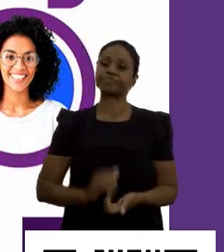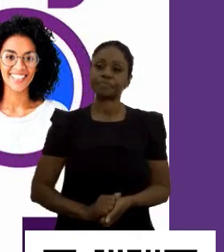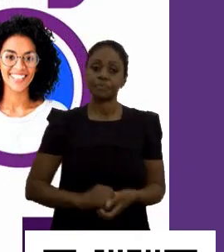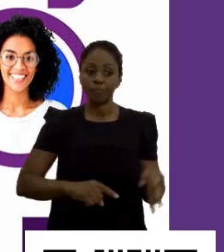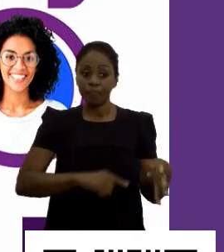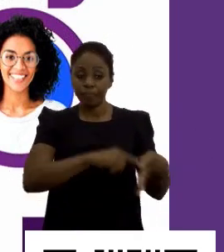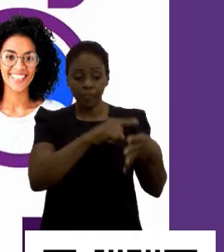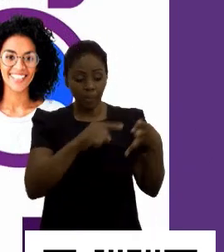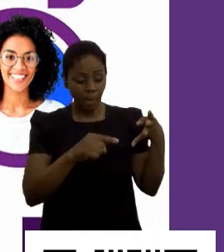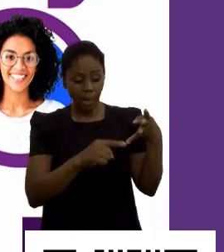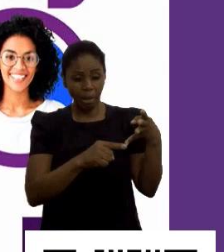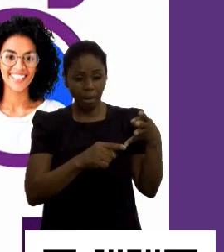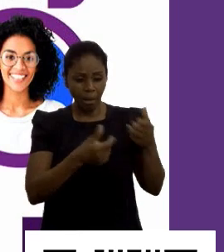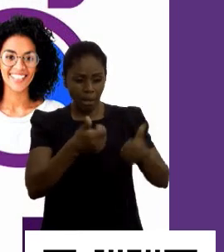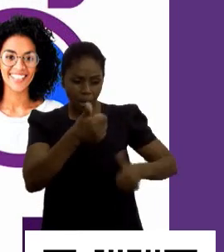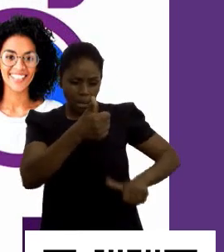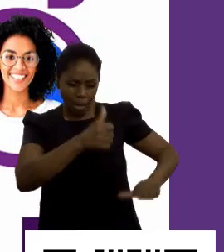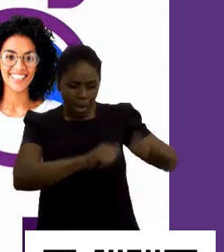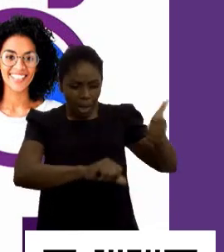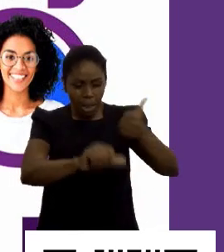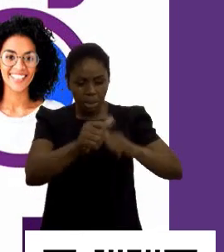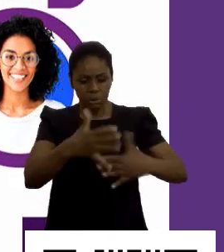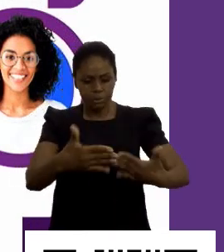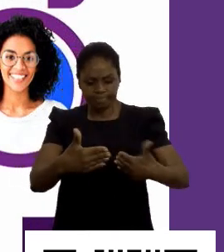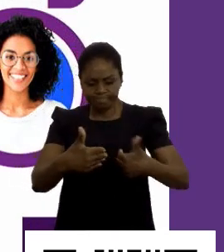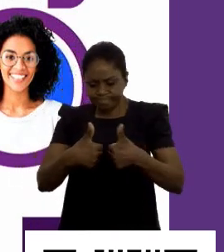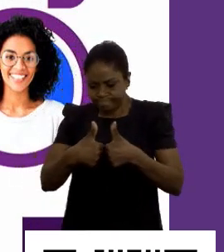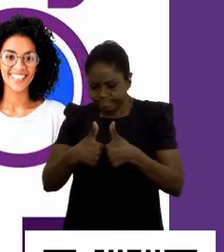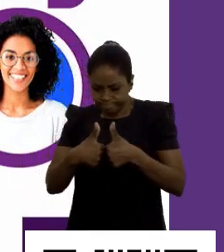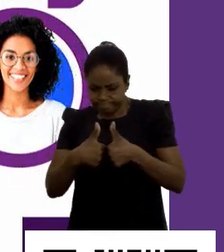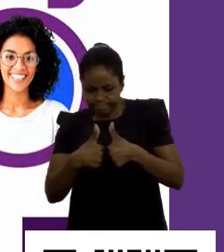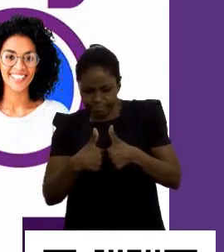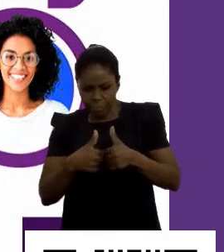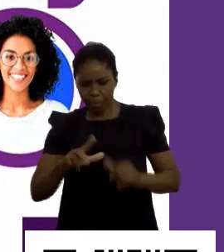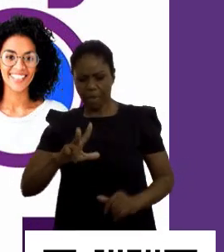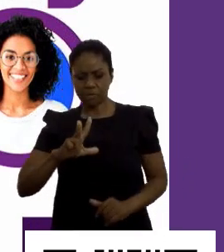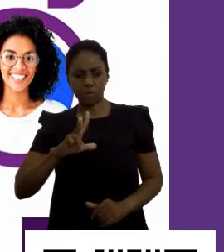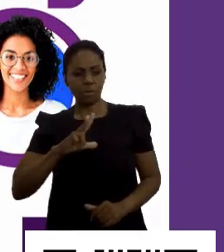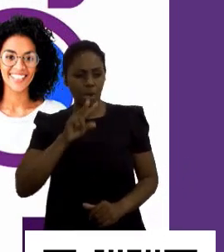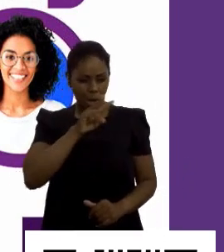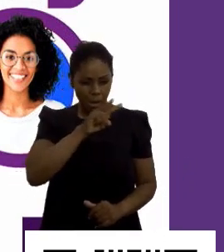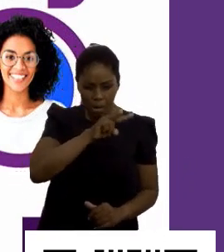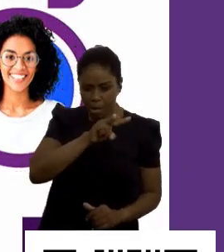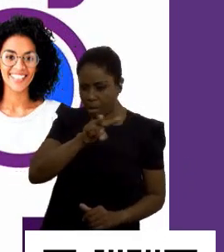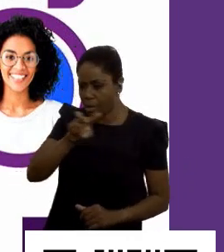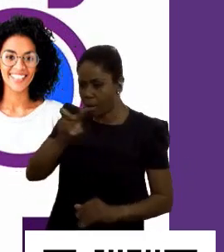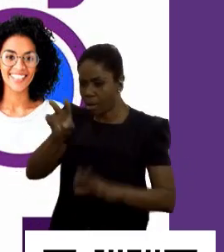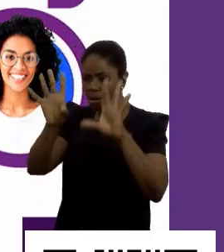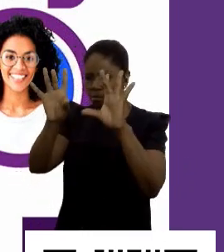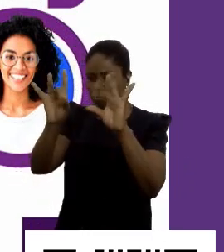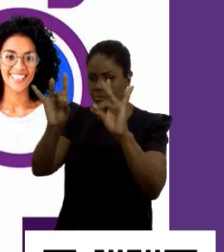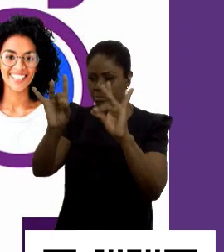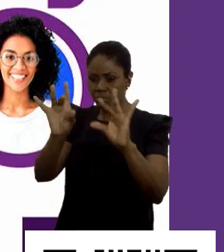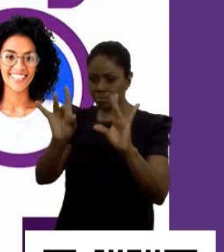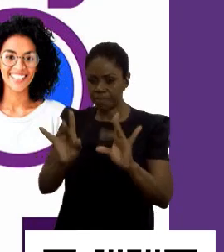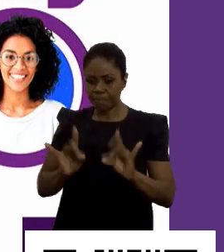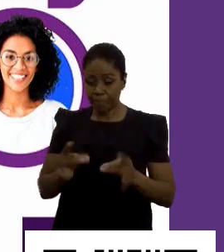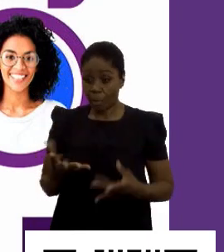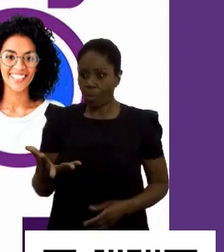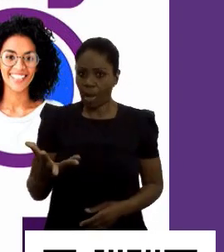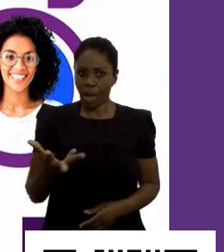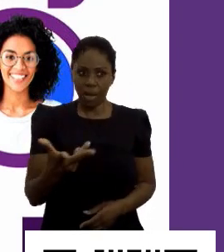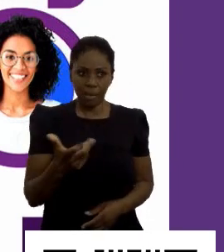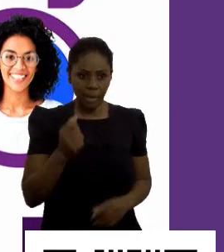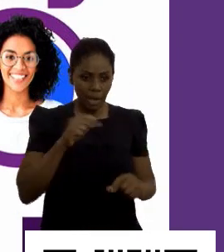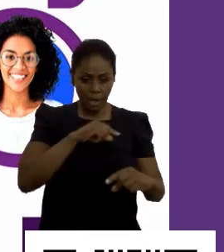analista, né? Que é aquele perfil mais introspectivo, mais fechado, mais reservado, mas muito detalhista, muito voltado à qualidade. E